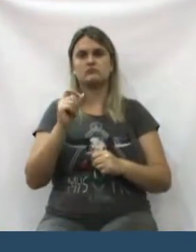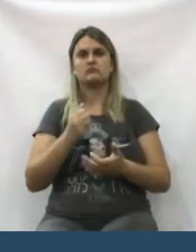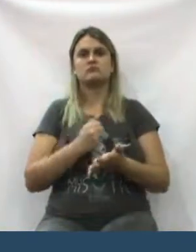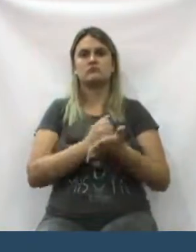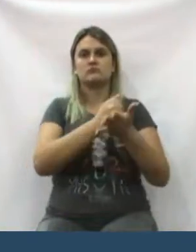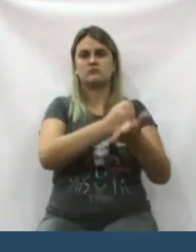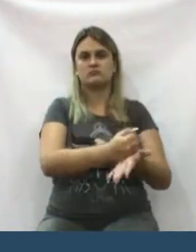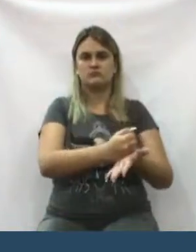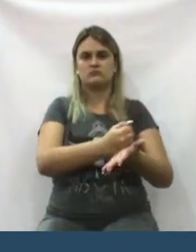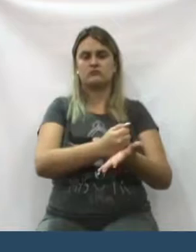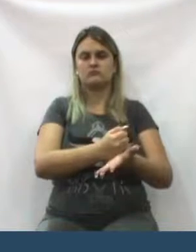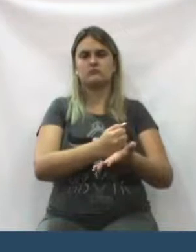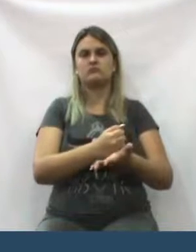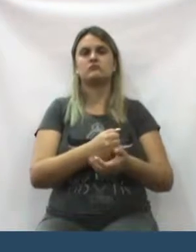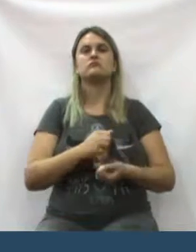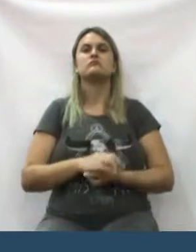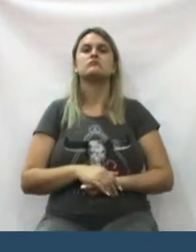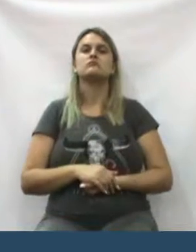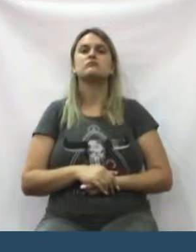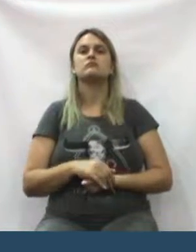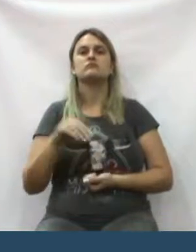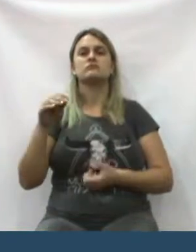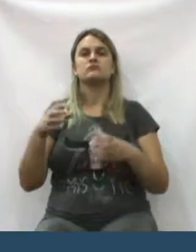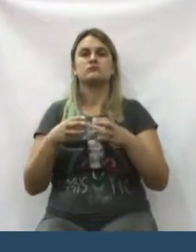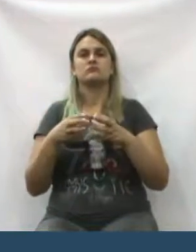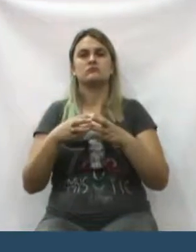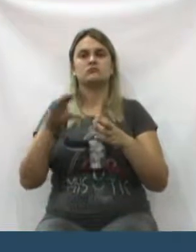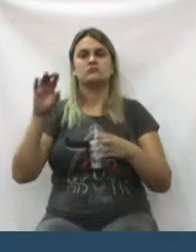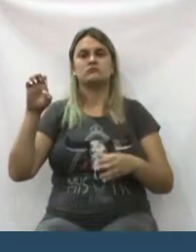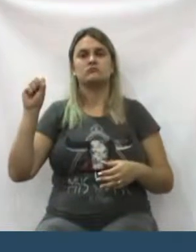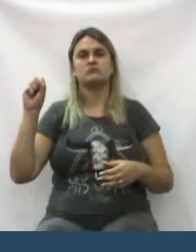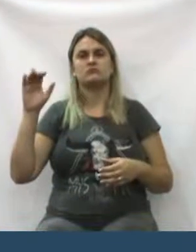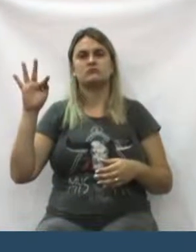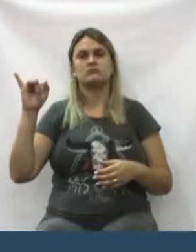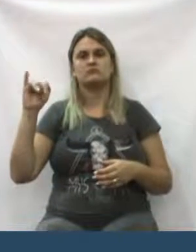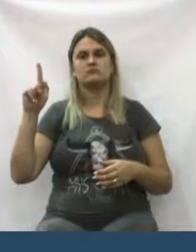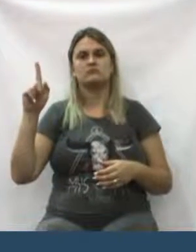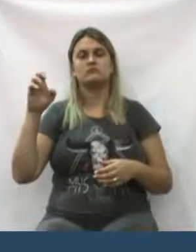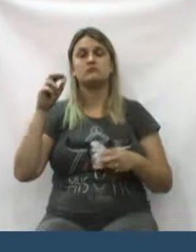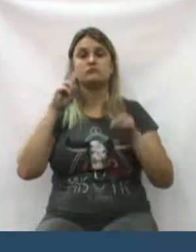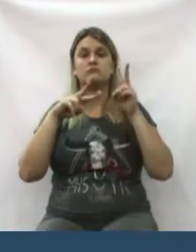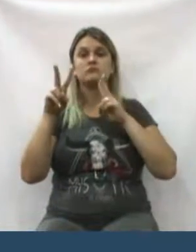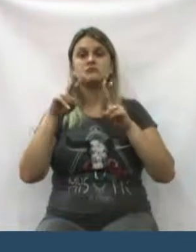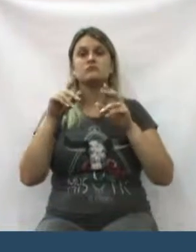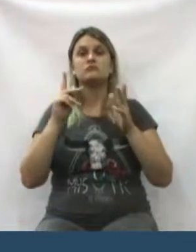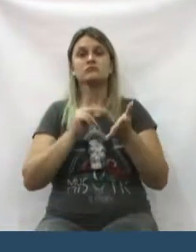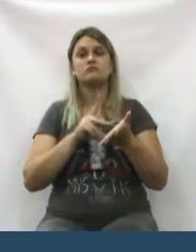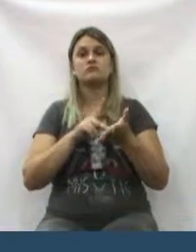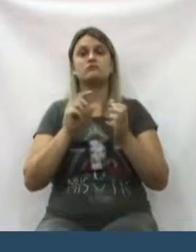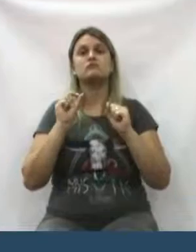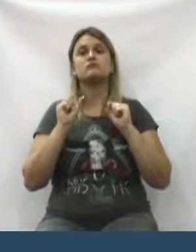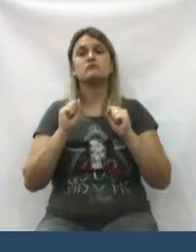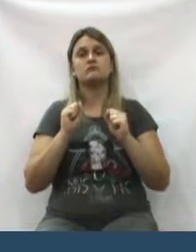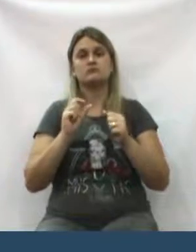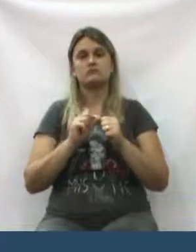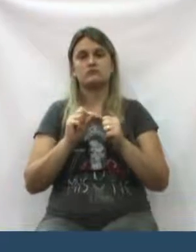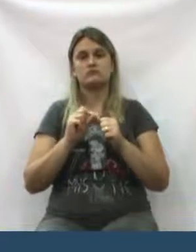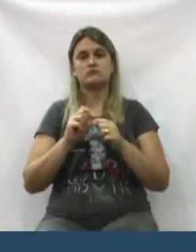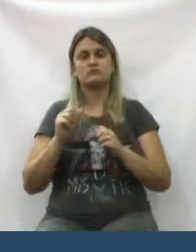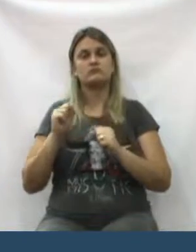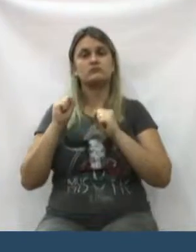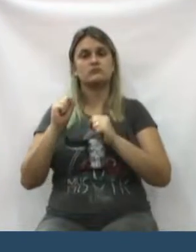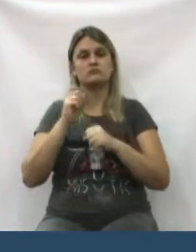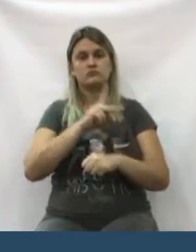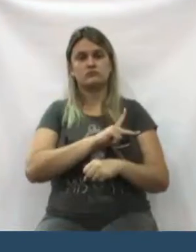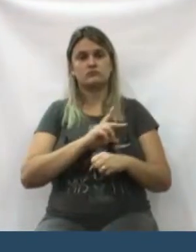de apoiar, de apoiamento à Esfinge e verificar realmente o que a gente pode fazer a nível de